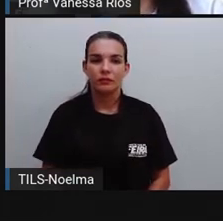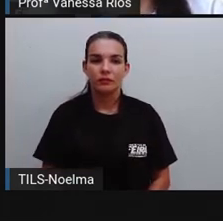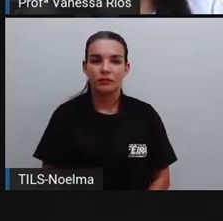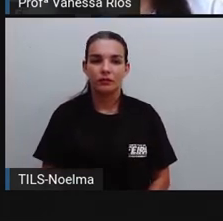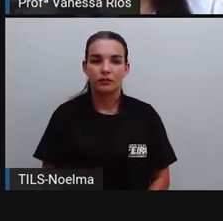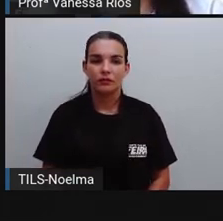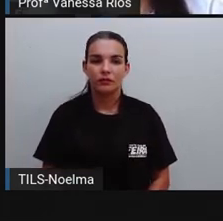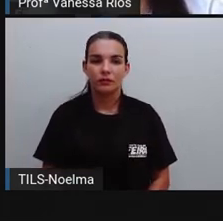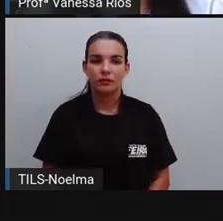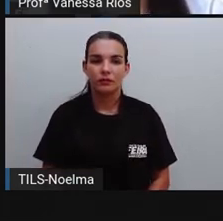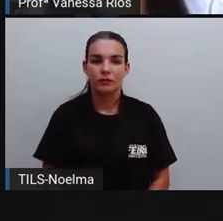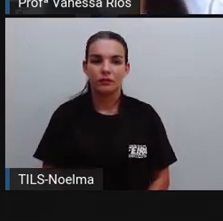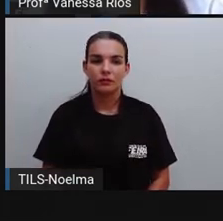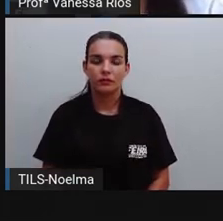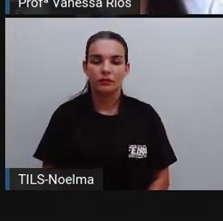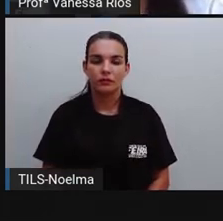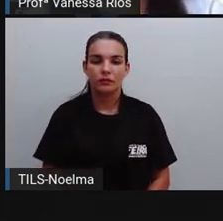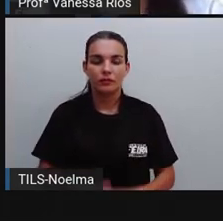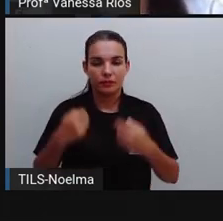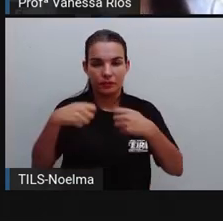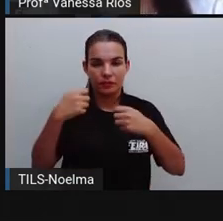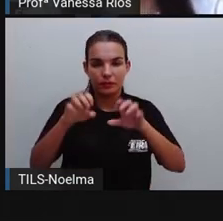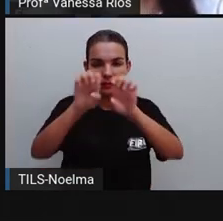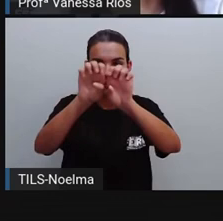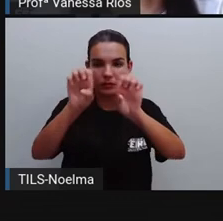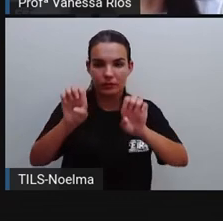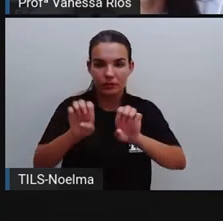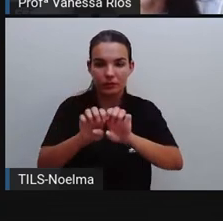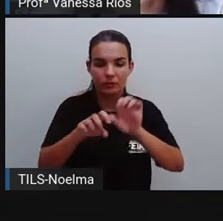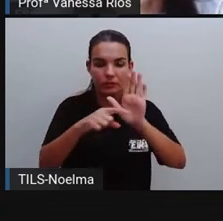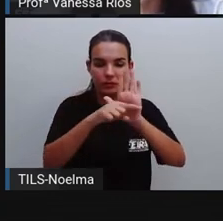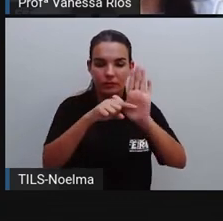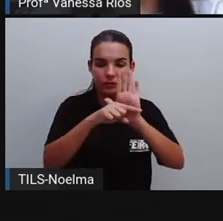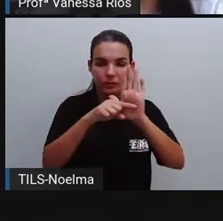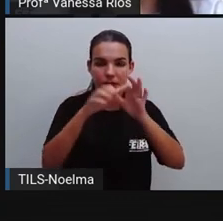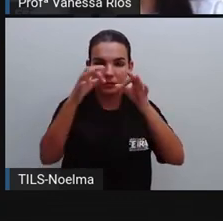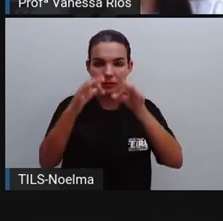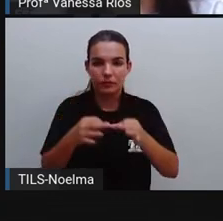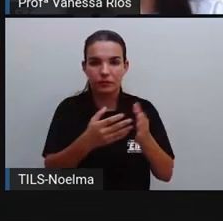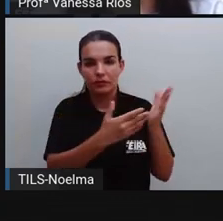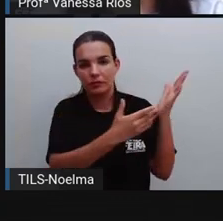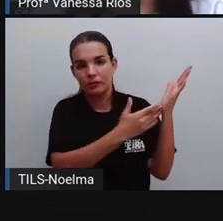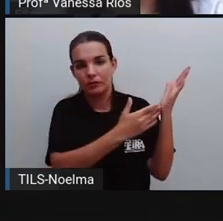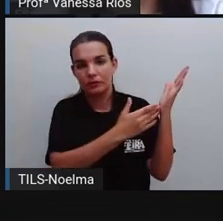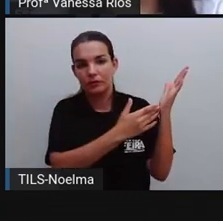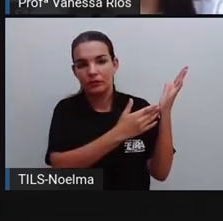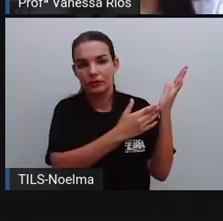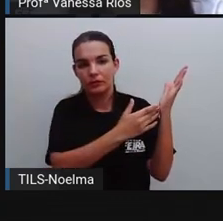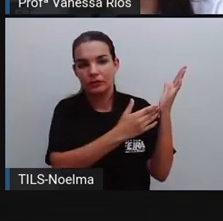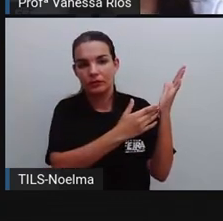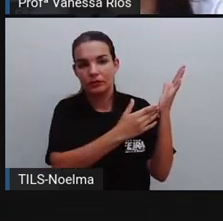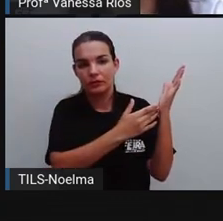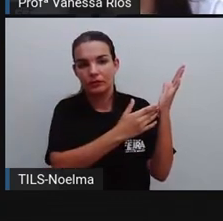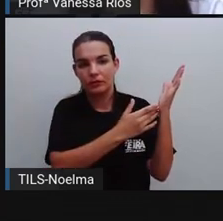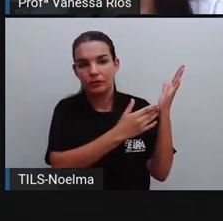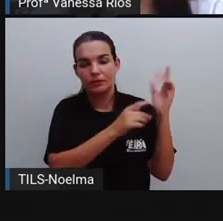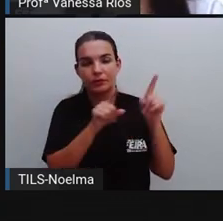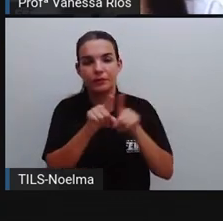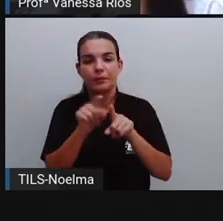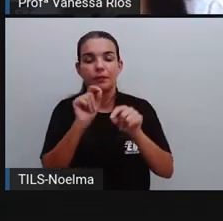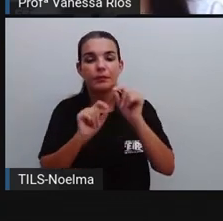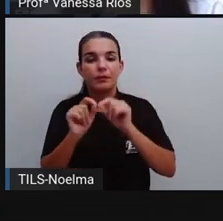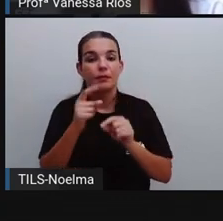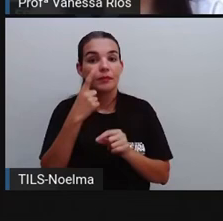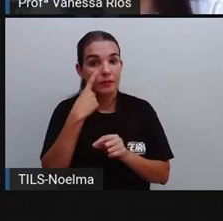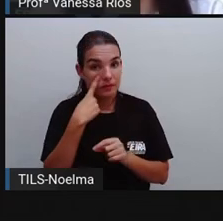Com os elementos corretos de uma conta de subtração. E aí, nesse caso, eu preciso me atentar a um detalhe. Eu estou